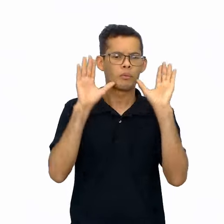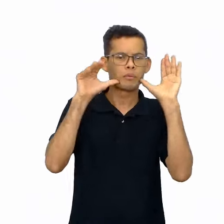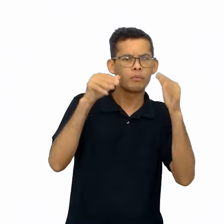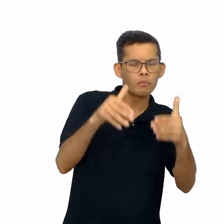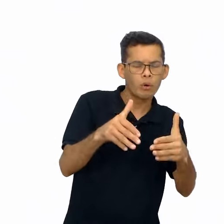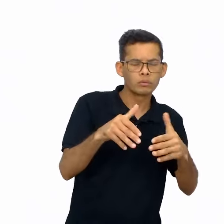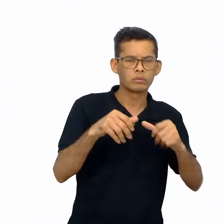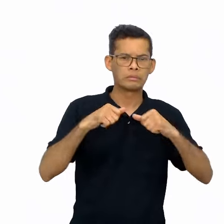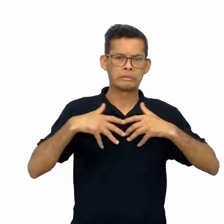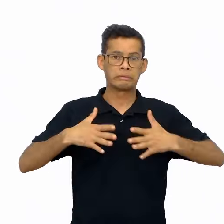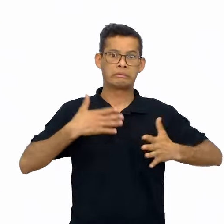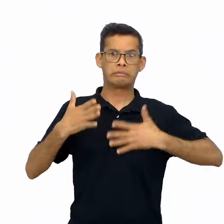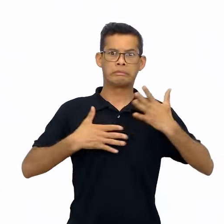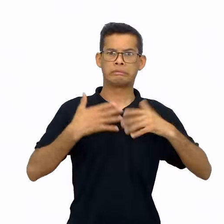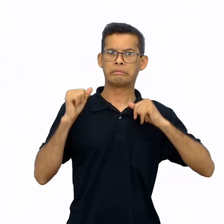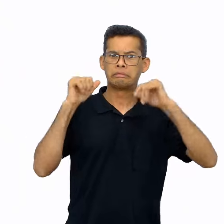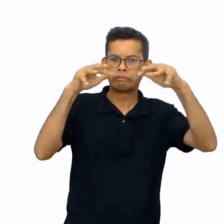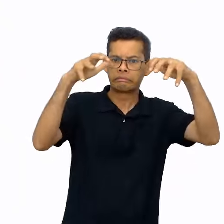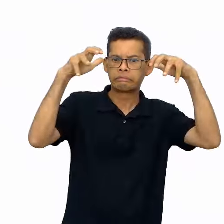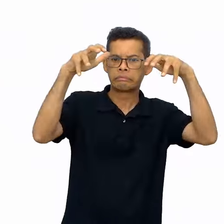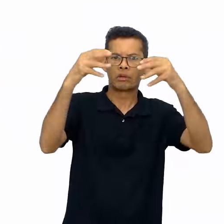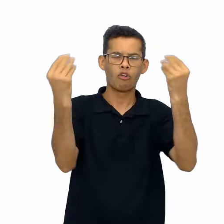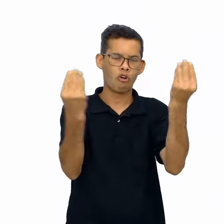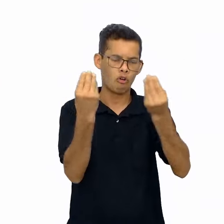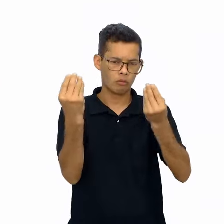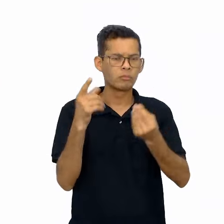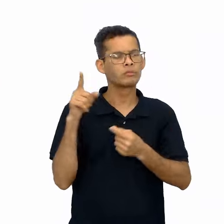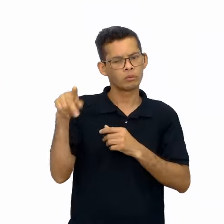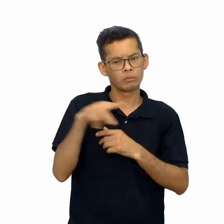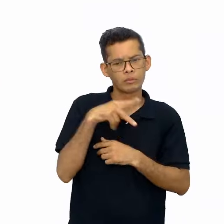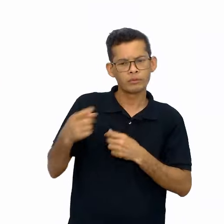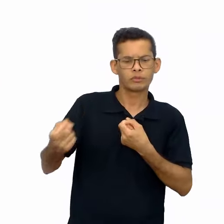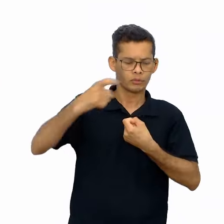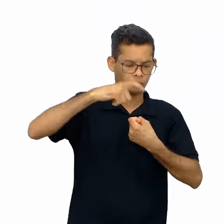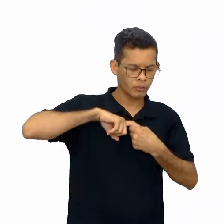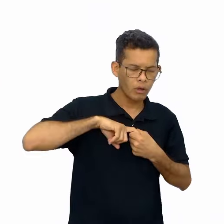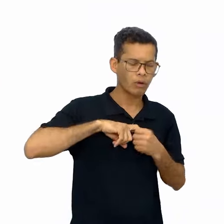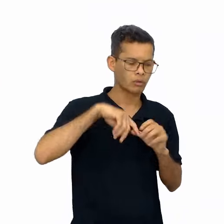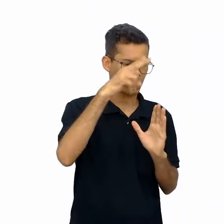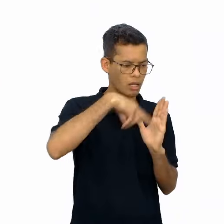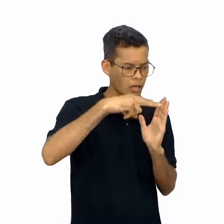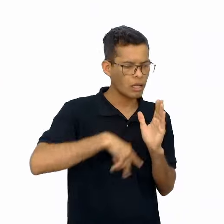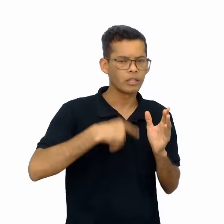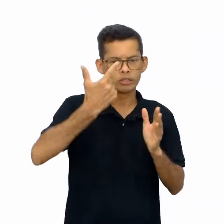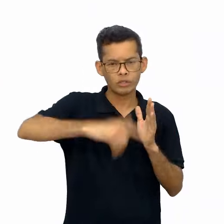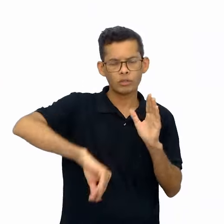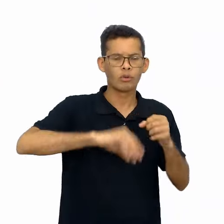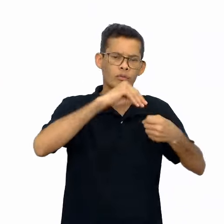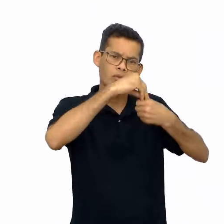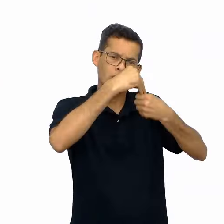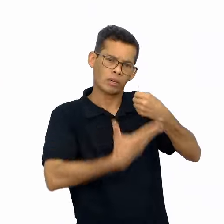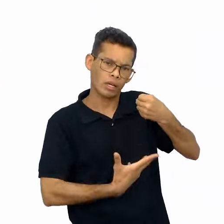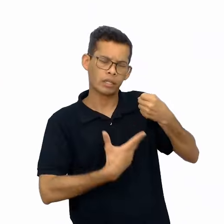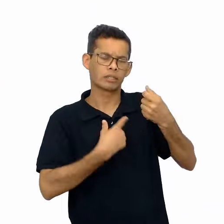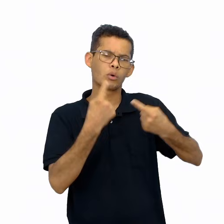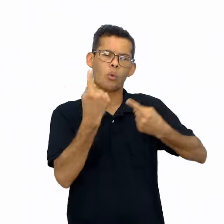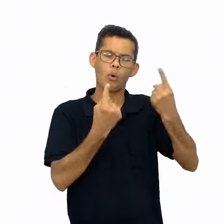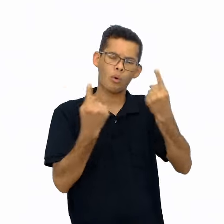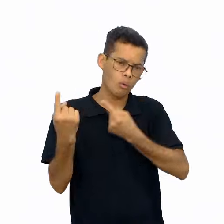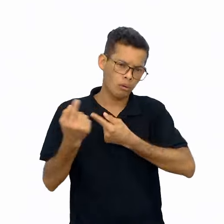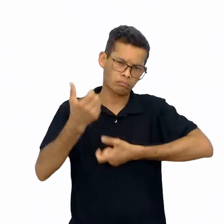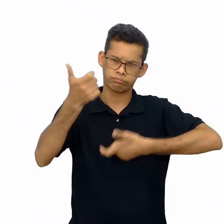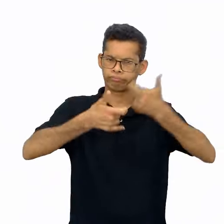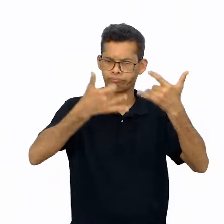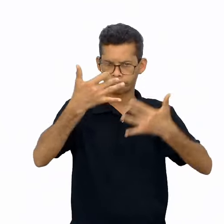e o professor deve retomar os pontos livros e suas principais características. Na sequência, registrar as